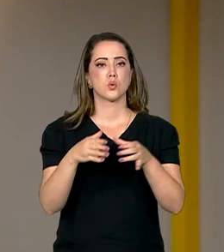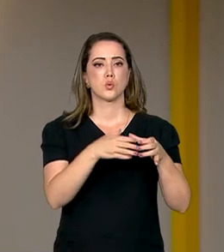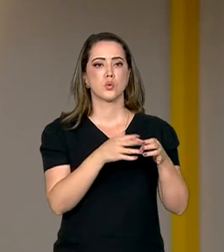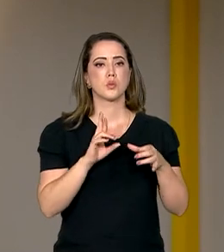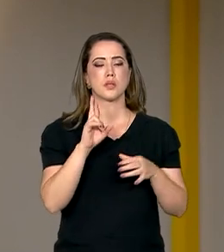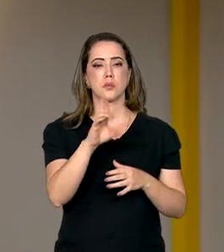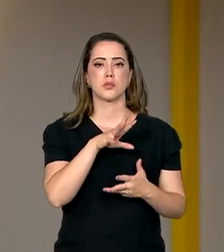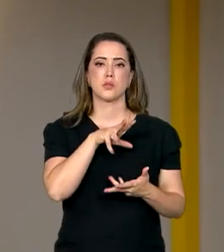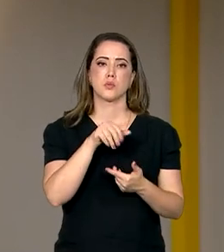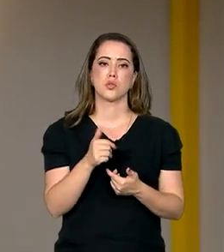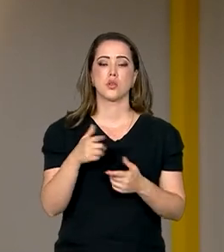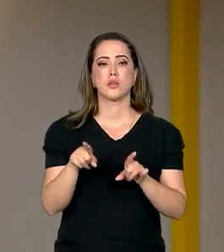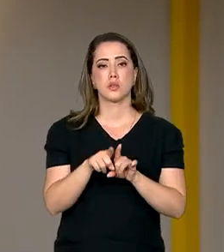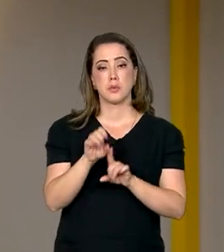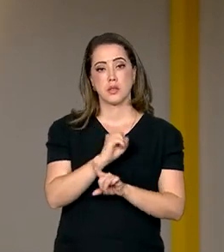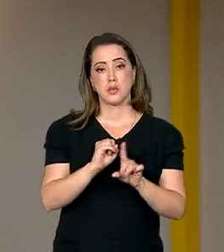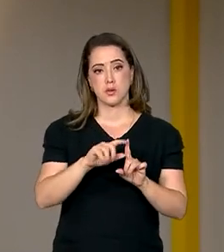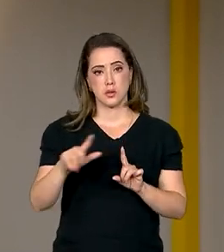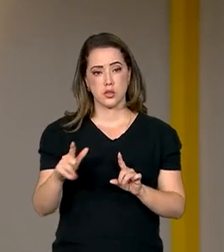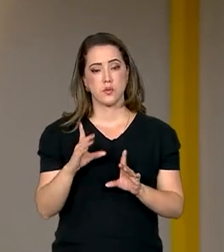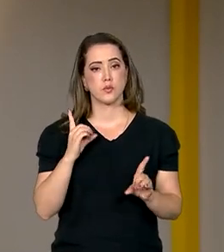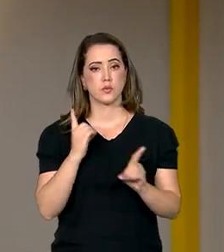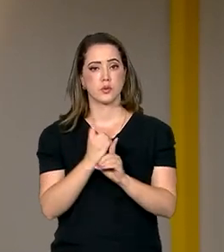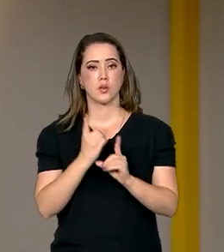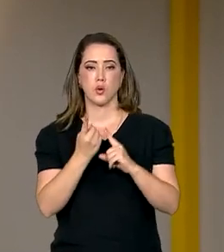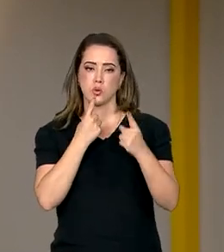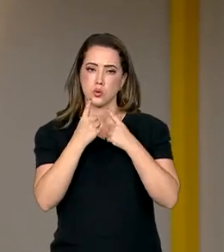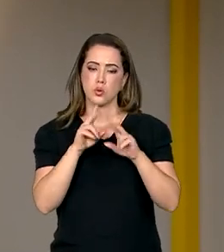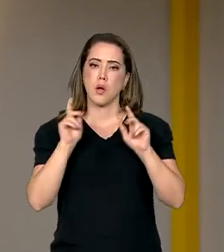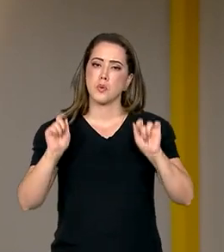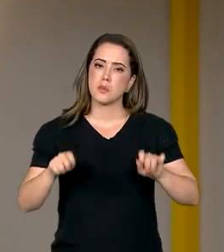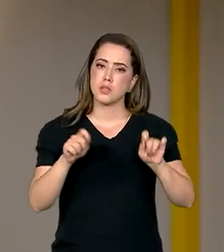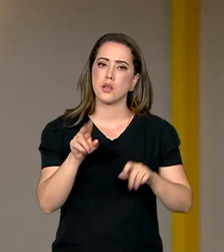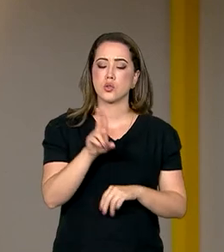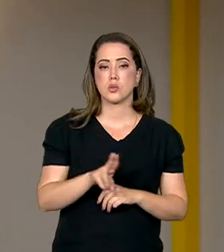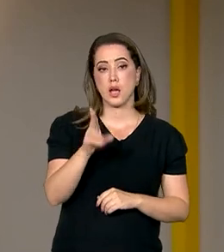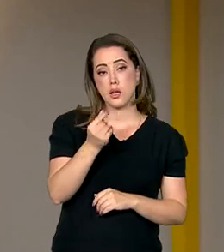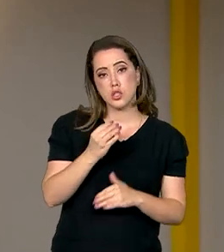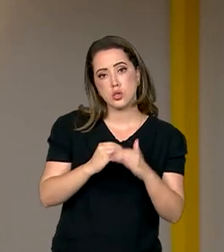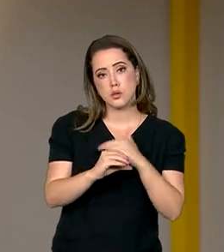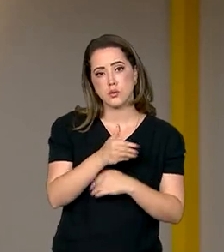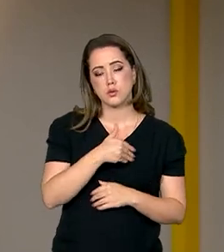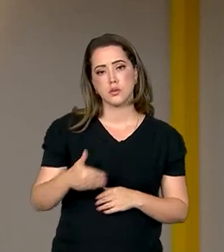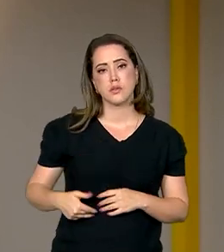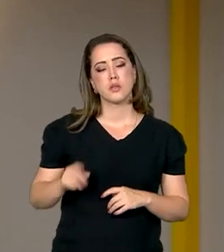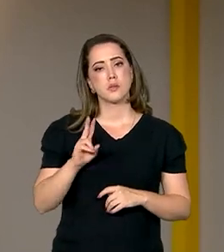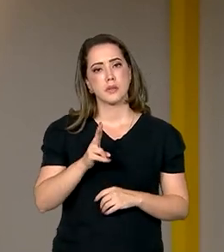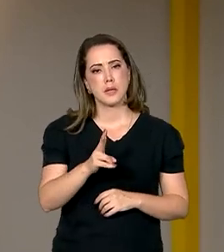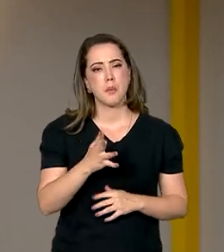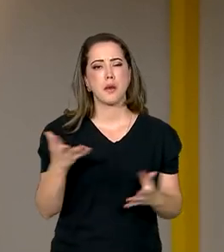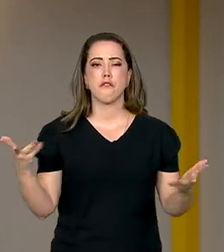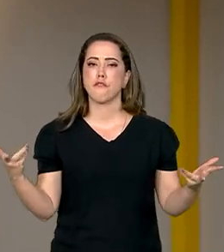representações internacionais e da sociedade civil, o encontro debateu formas de aplicar recursos públicos de uma maneira cada